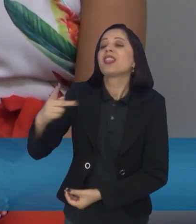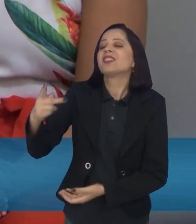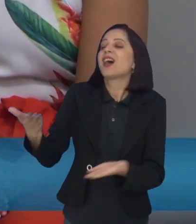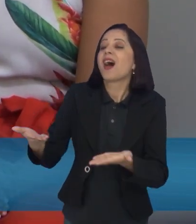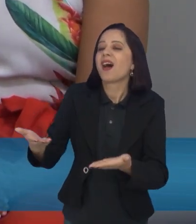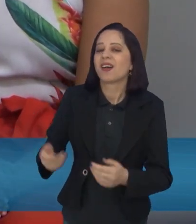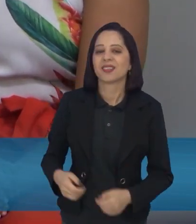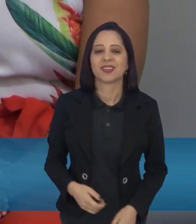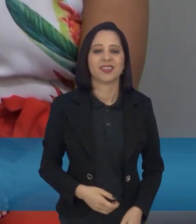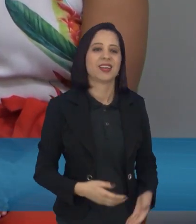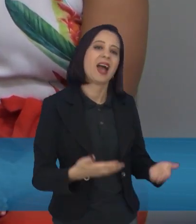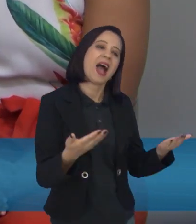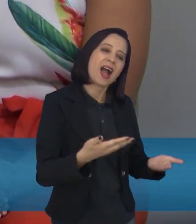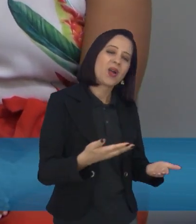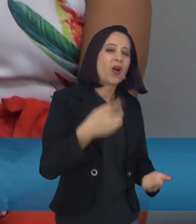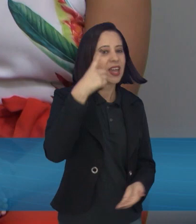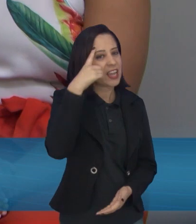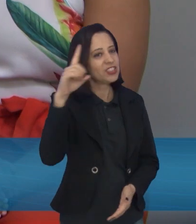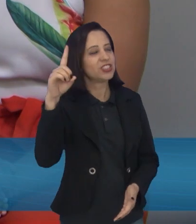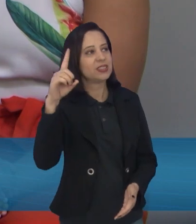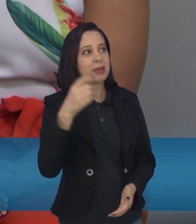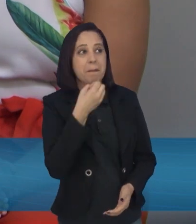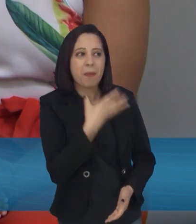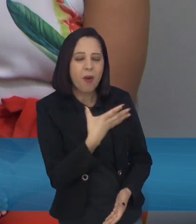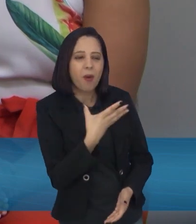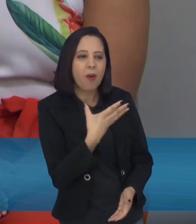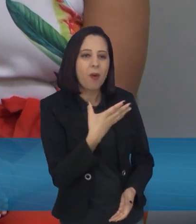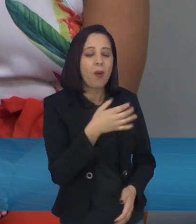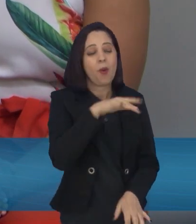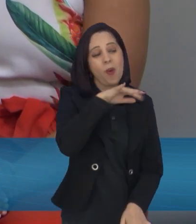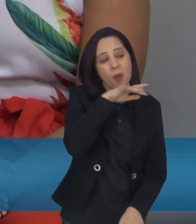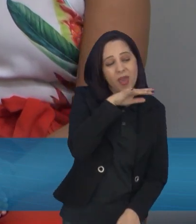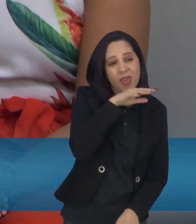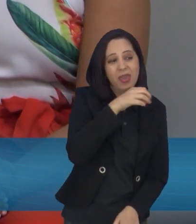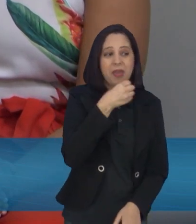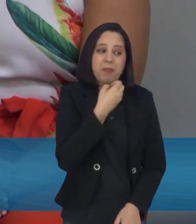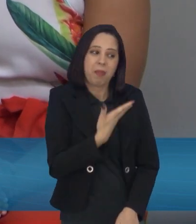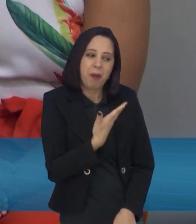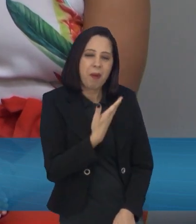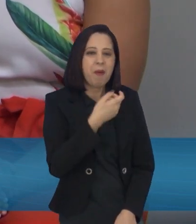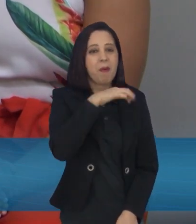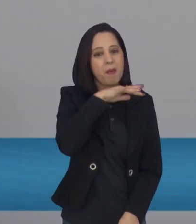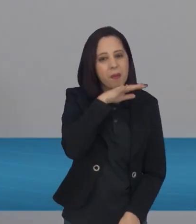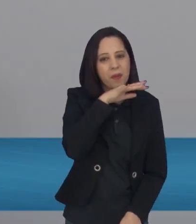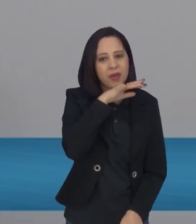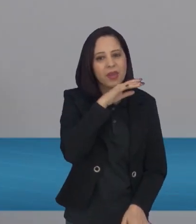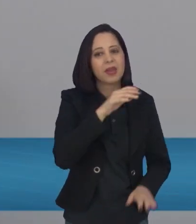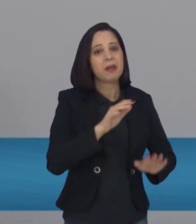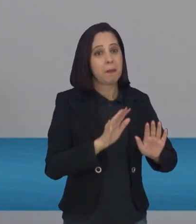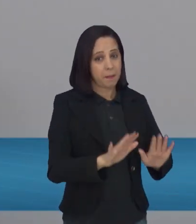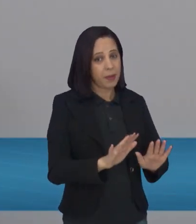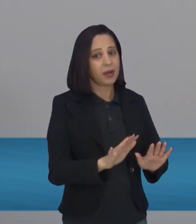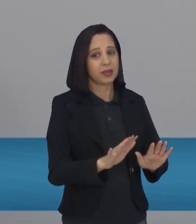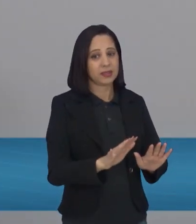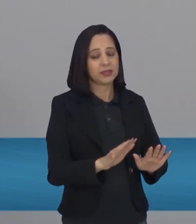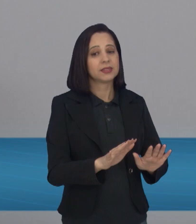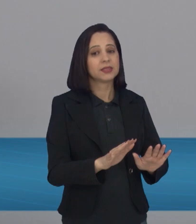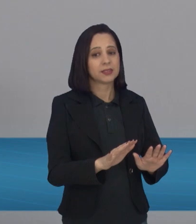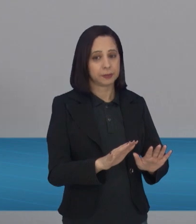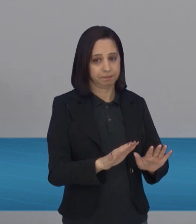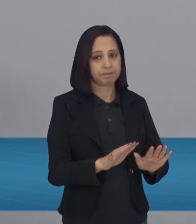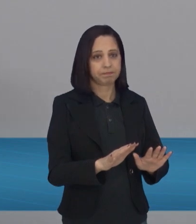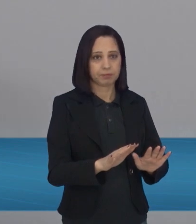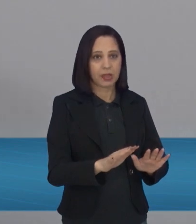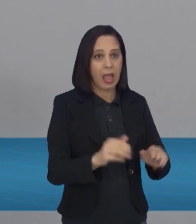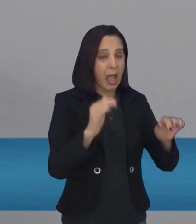É, uns dias melhores, uns dias piores, um dia mais travadinha, o outro mais normal, né? E nada